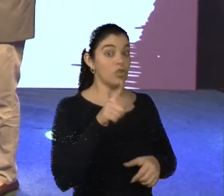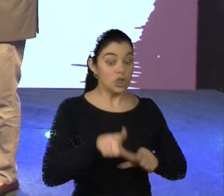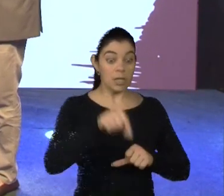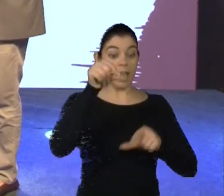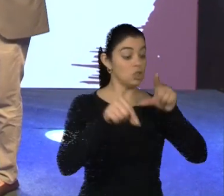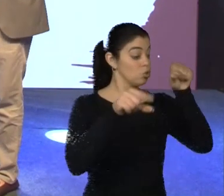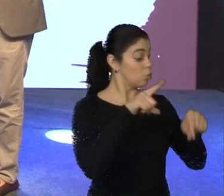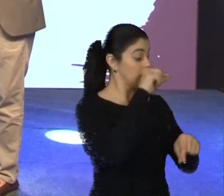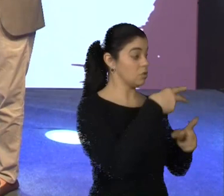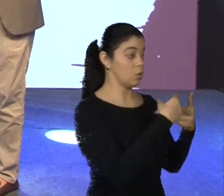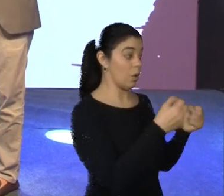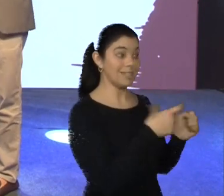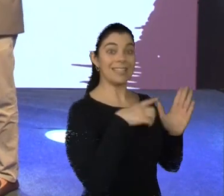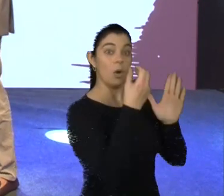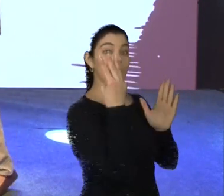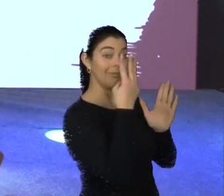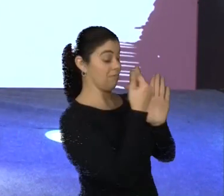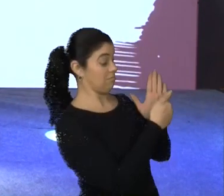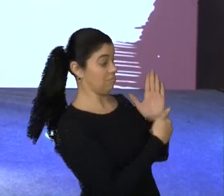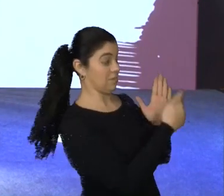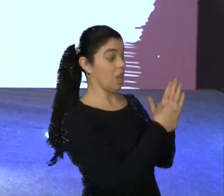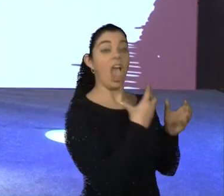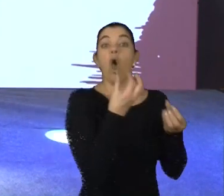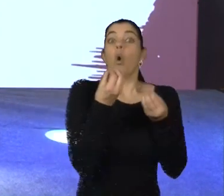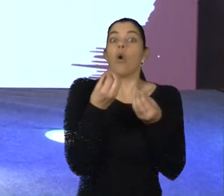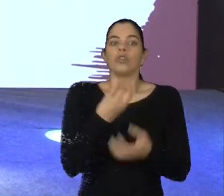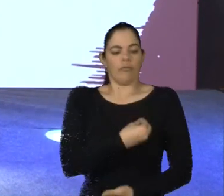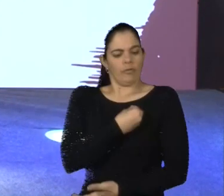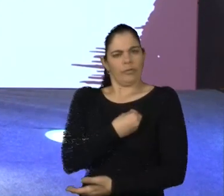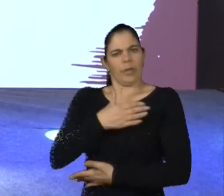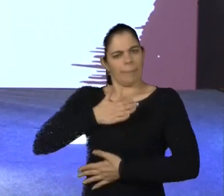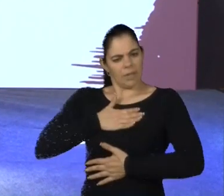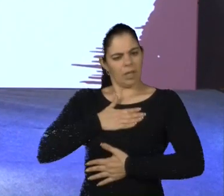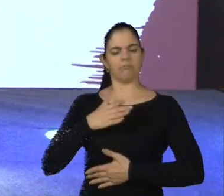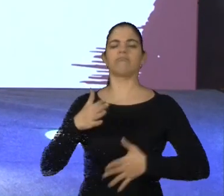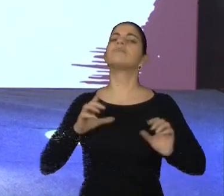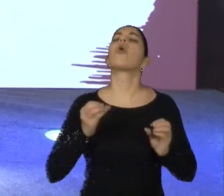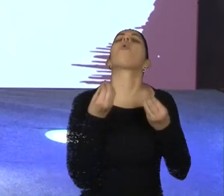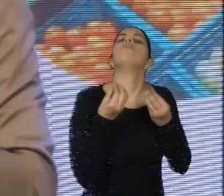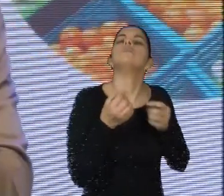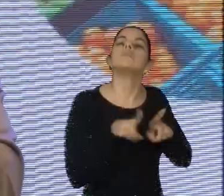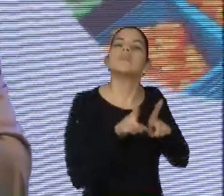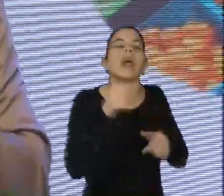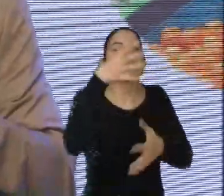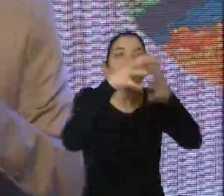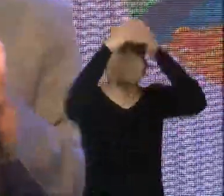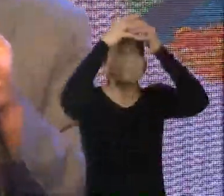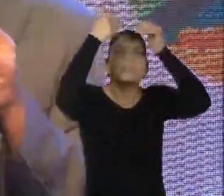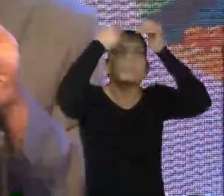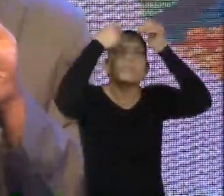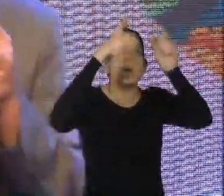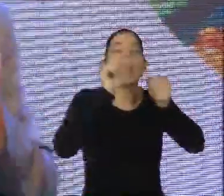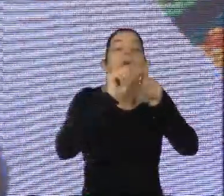então, aqui o poder de edição e de fazer escolhas, como eu vou viver a minha vida, o que eu permito que entre dentro do meu cérebro, tanto do ponto de vista racional,